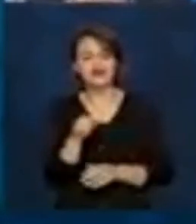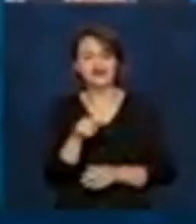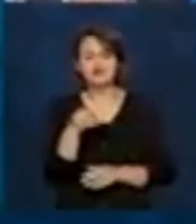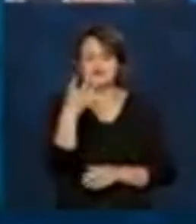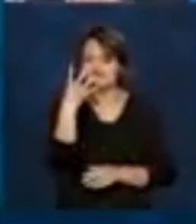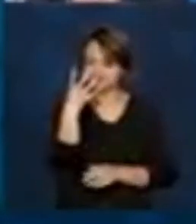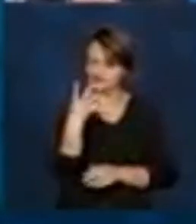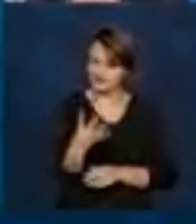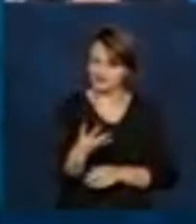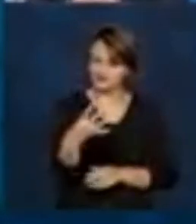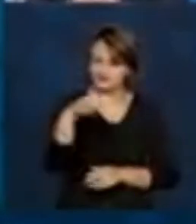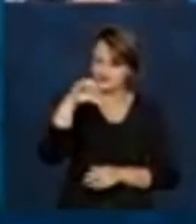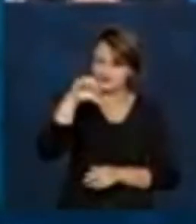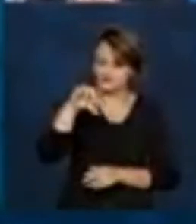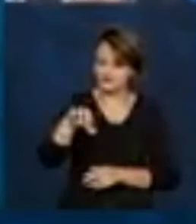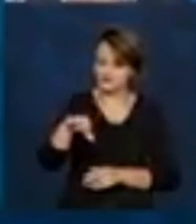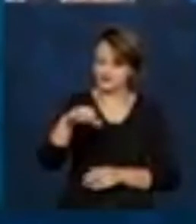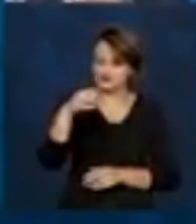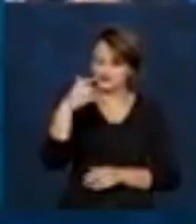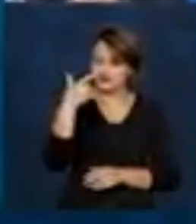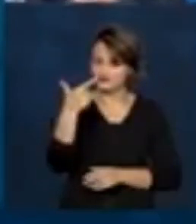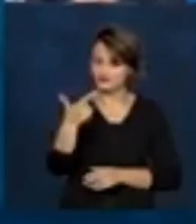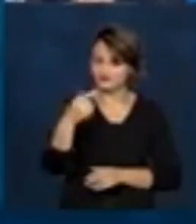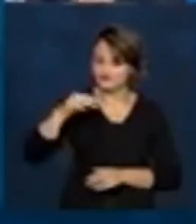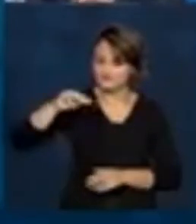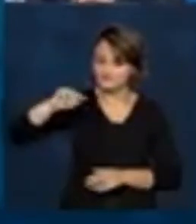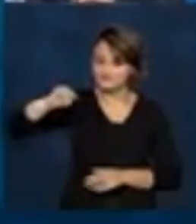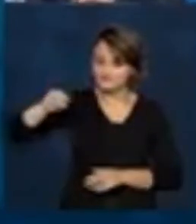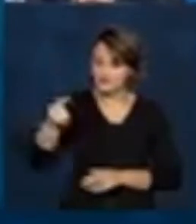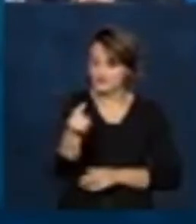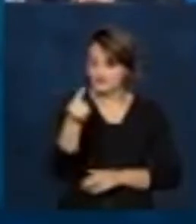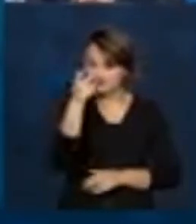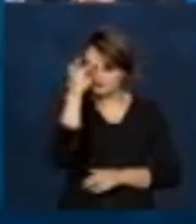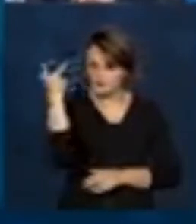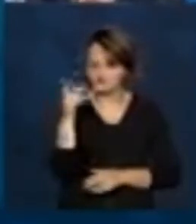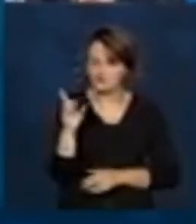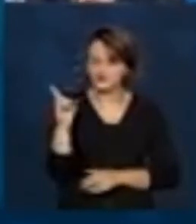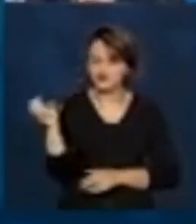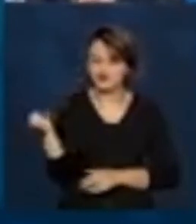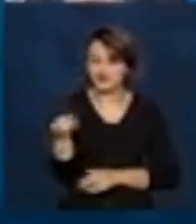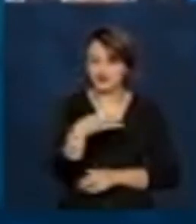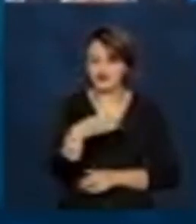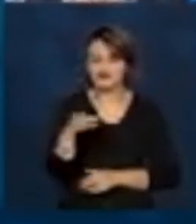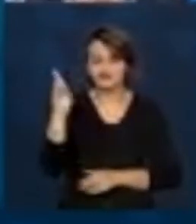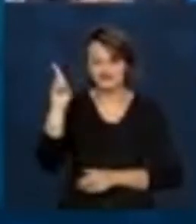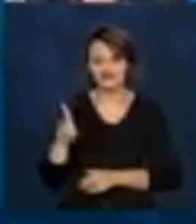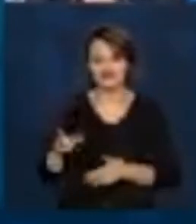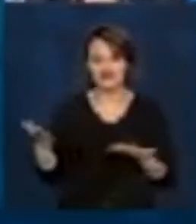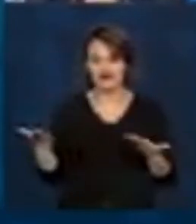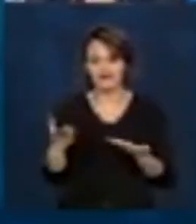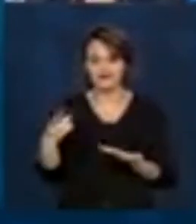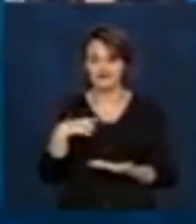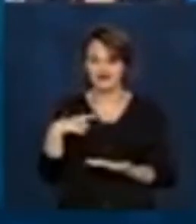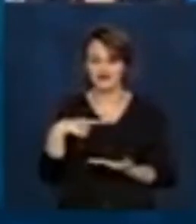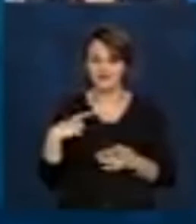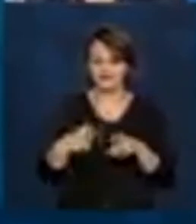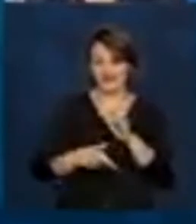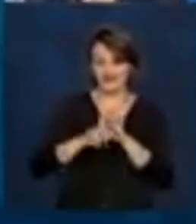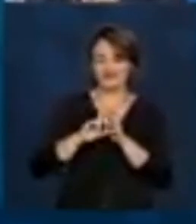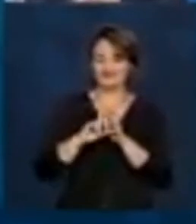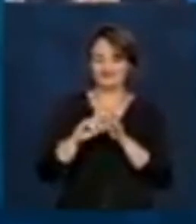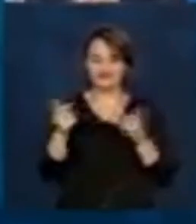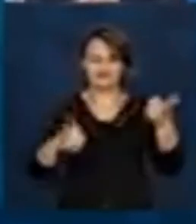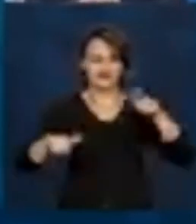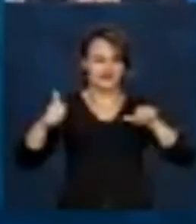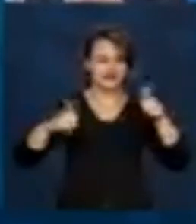492 mil novos beneficiários que estavam em processo de análise